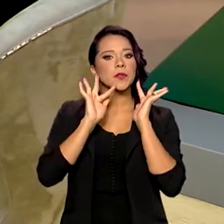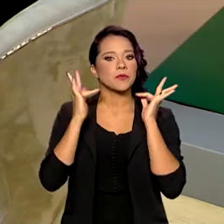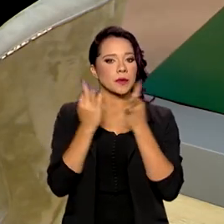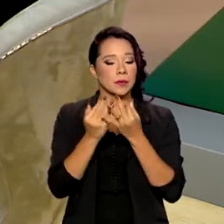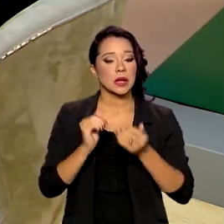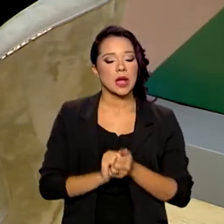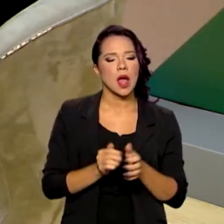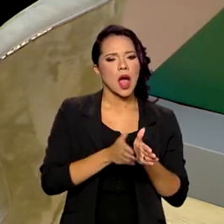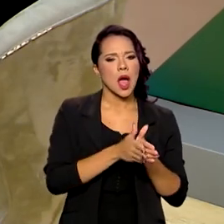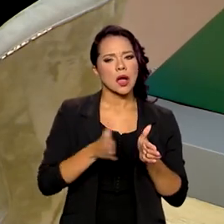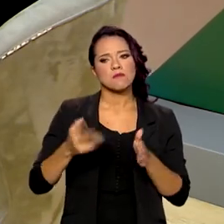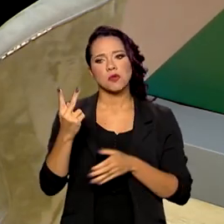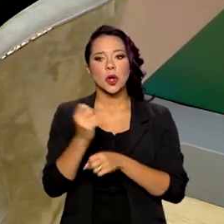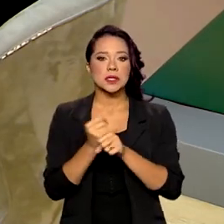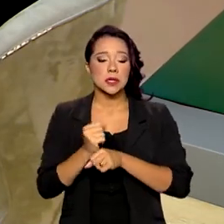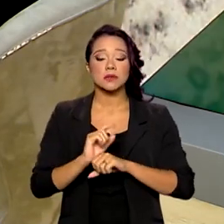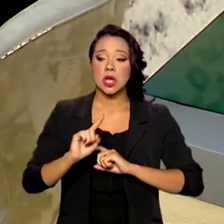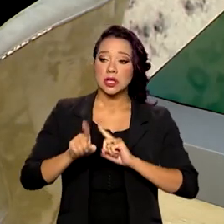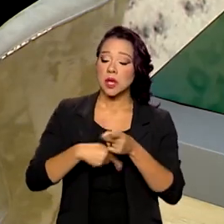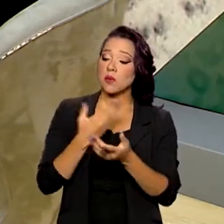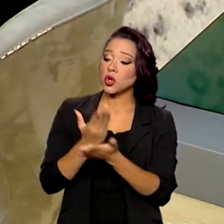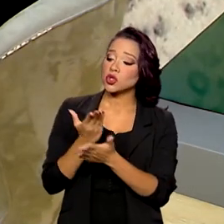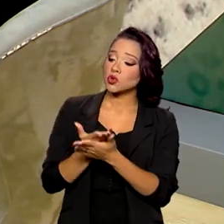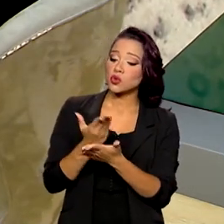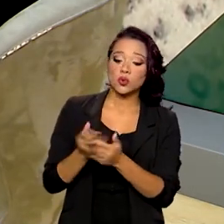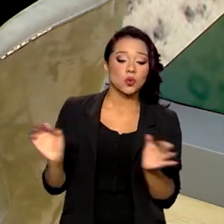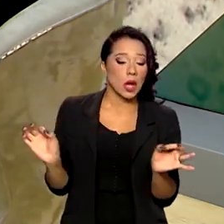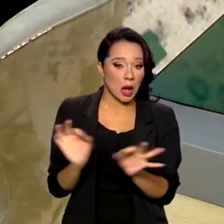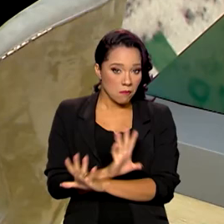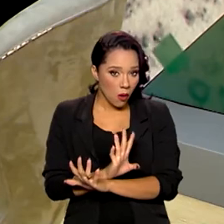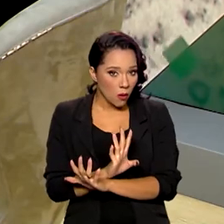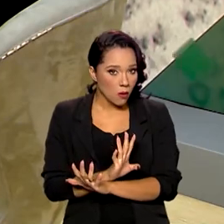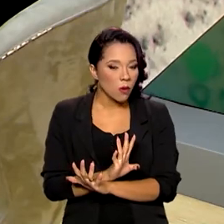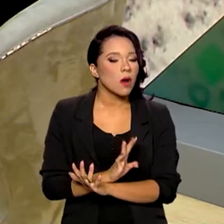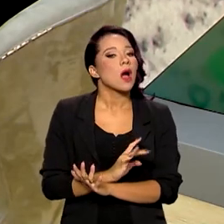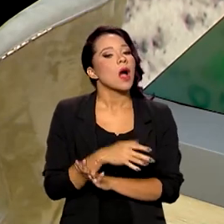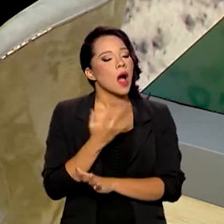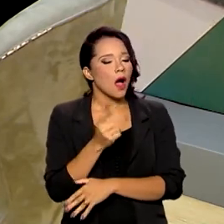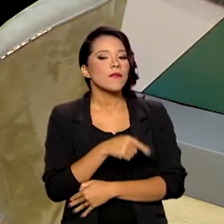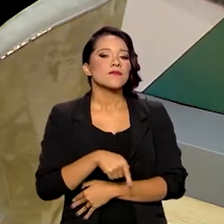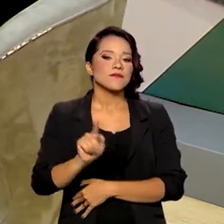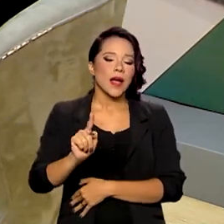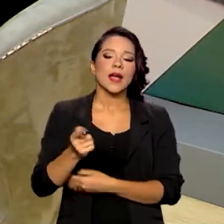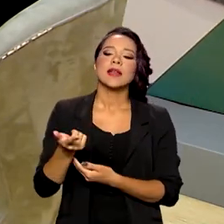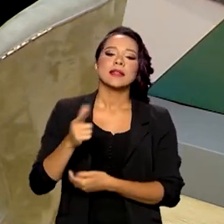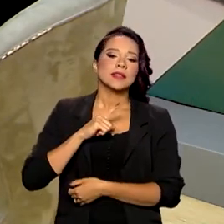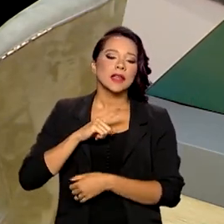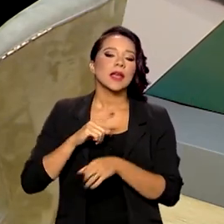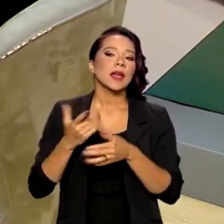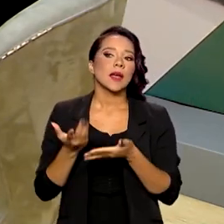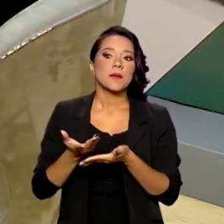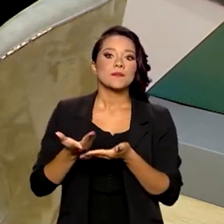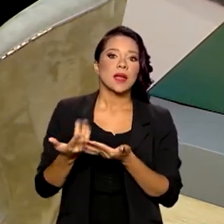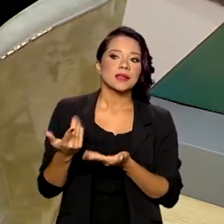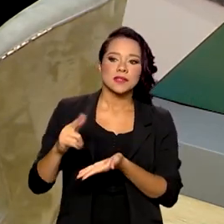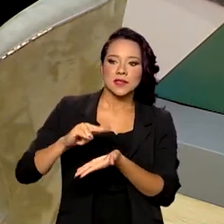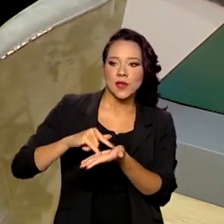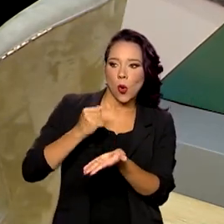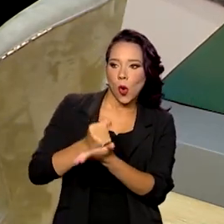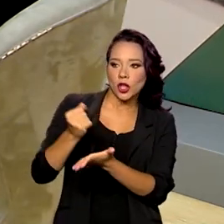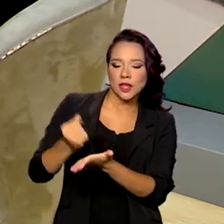isso durante dois anos, e após eles completarem essa formação, eles vão receber o vínculo